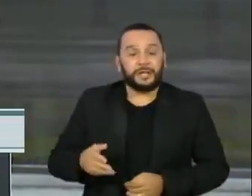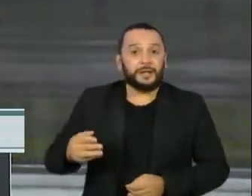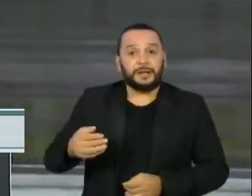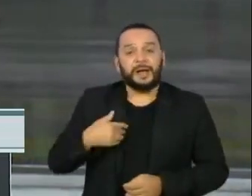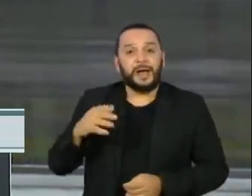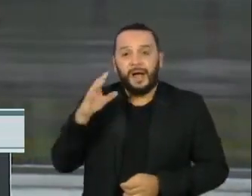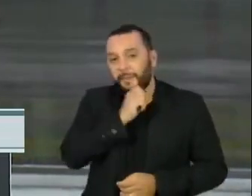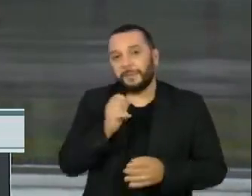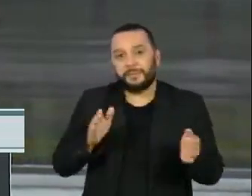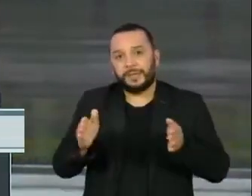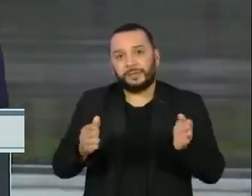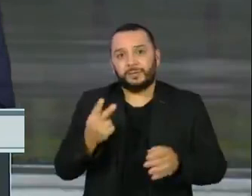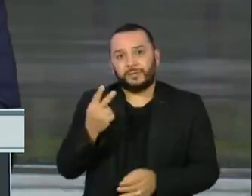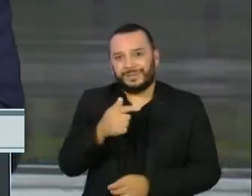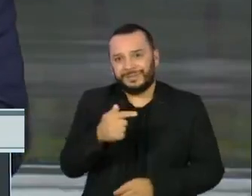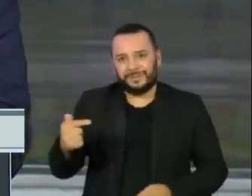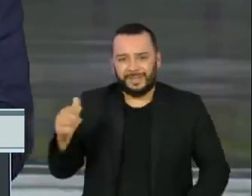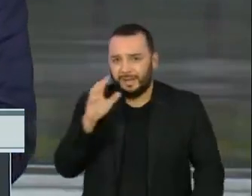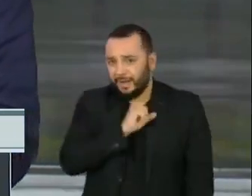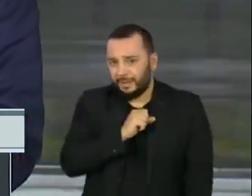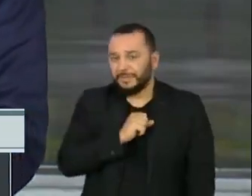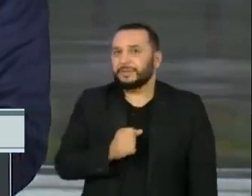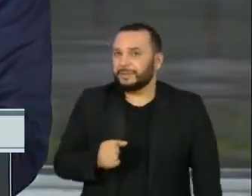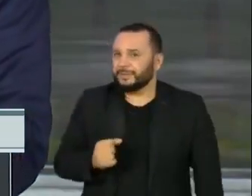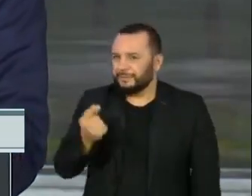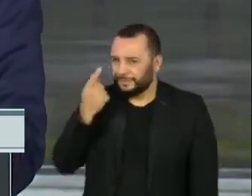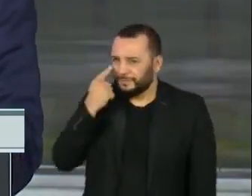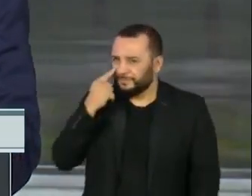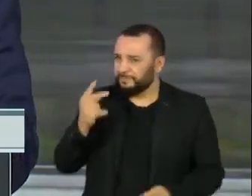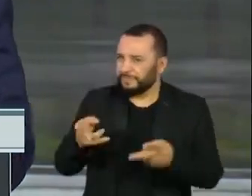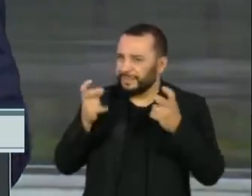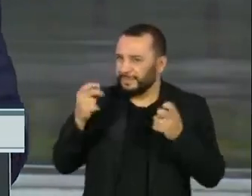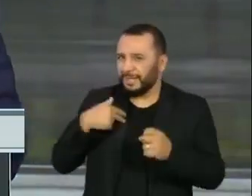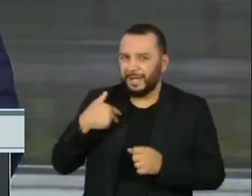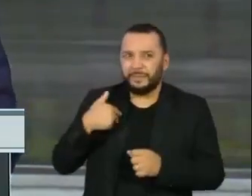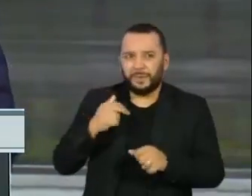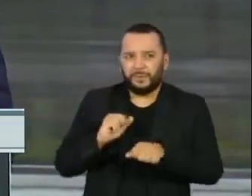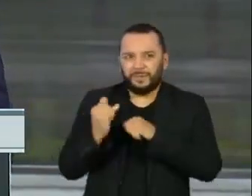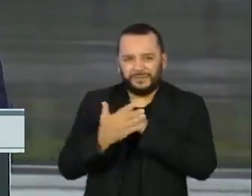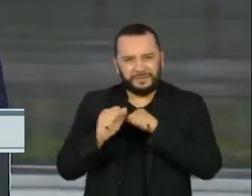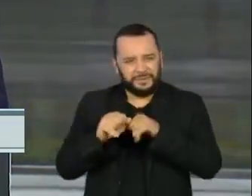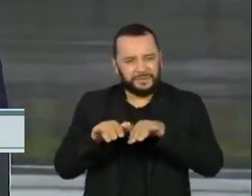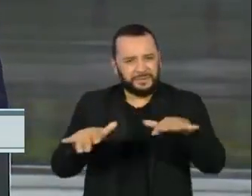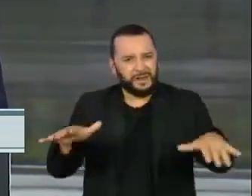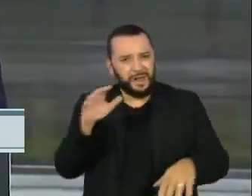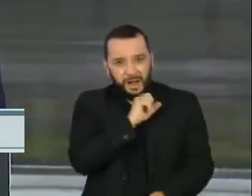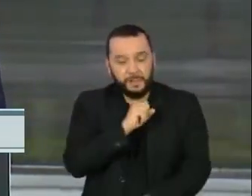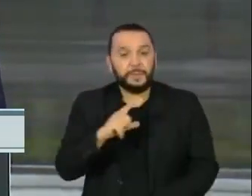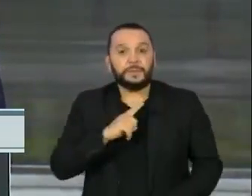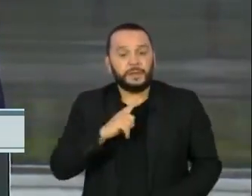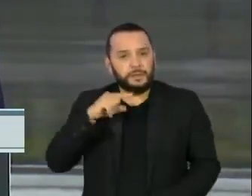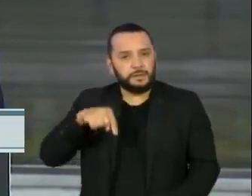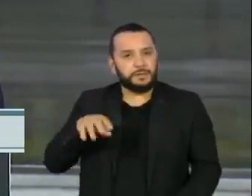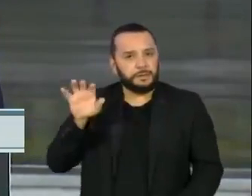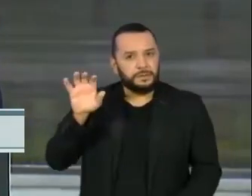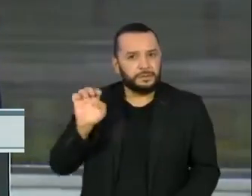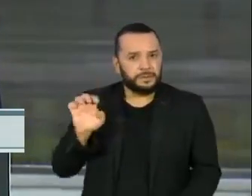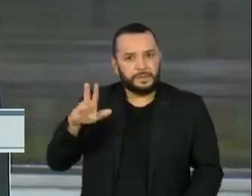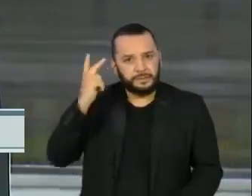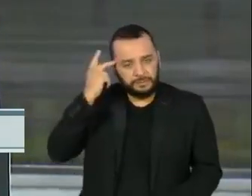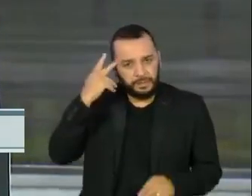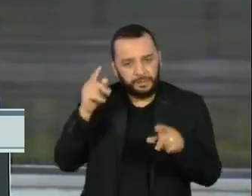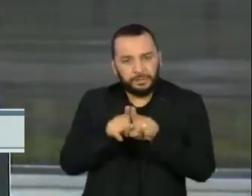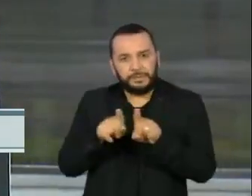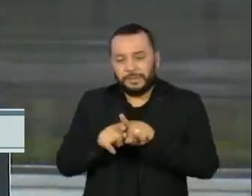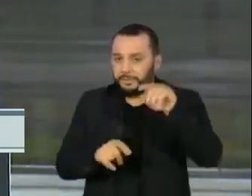menos de duas semanas. Percebam a gravidade e a evolução rápida do vírus em São Paulo e em todo o